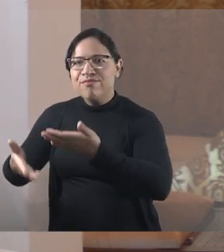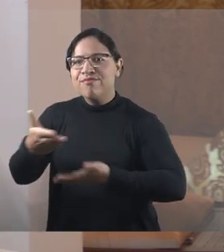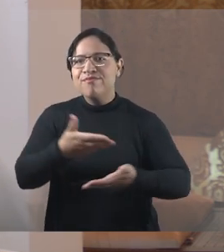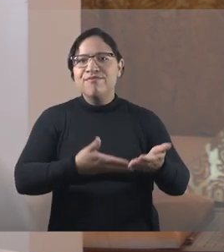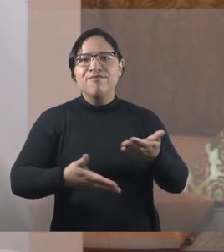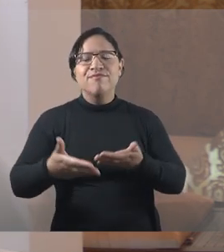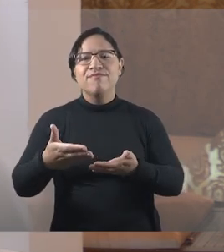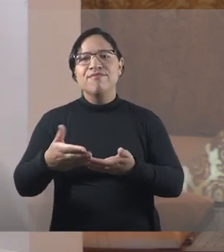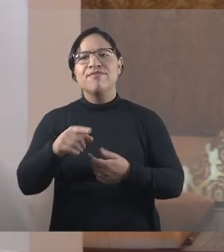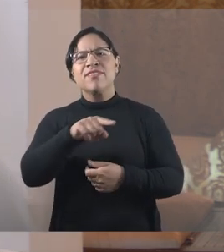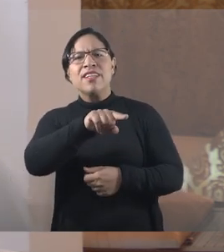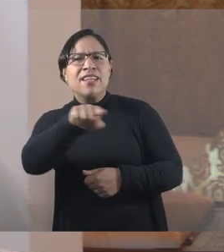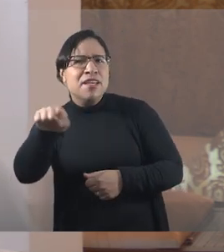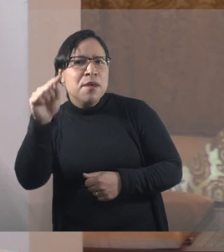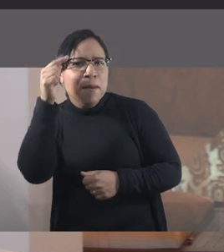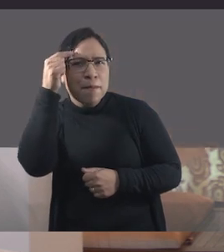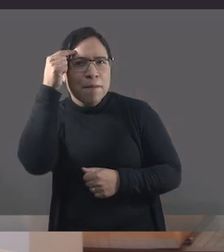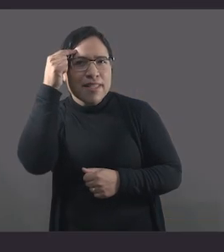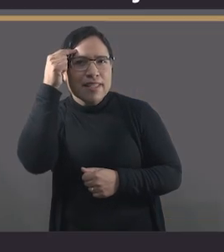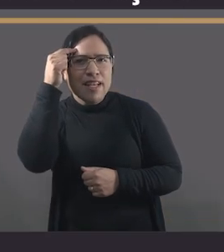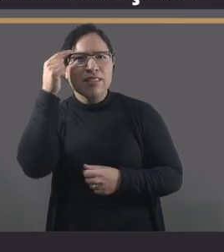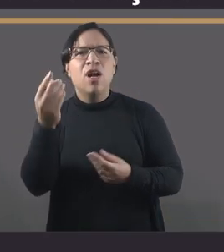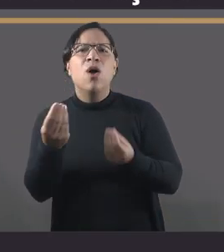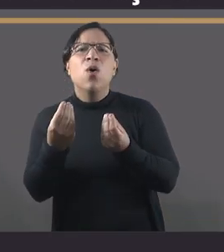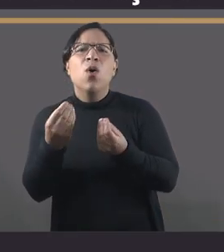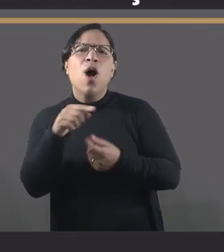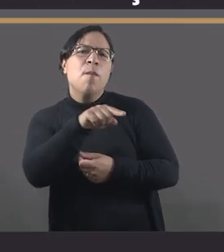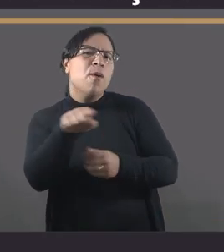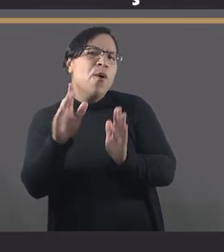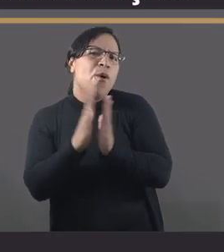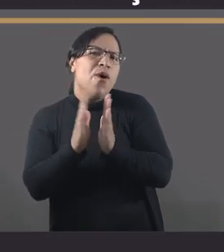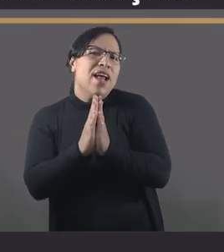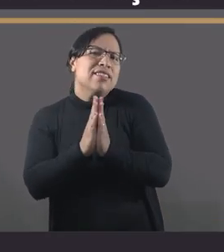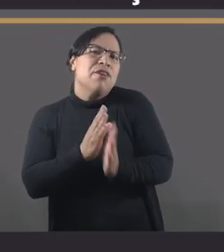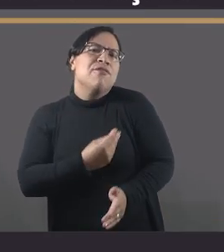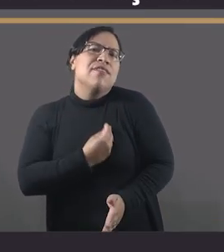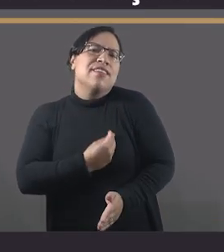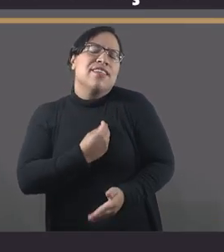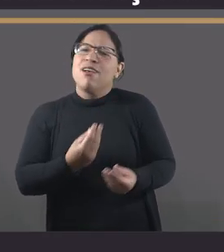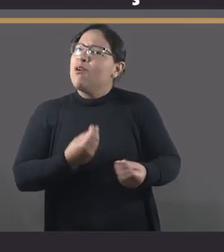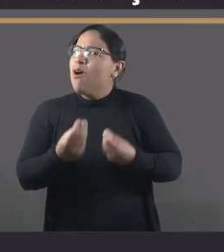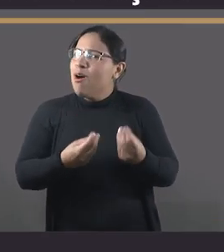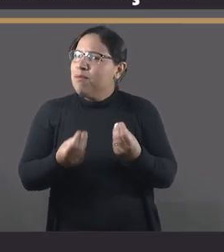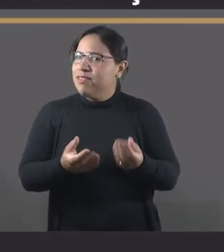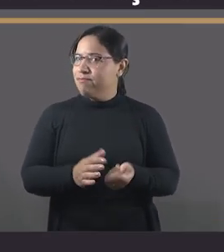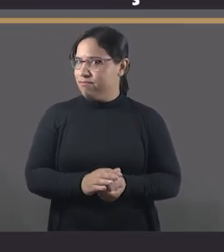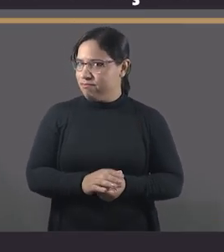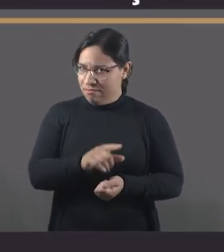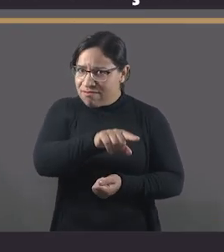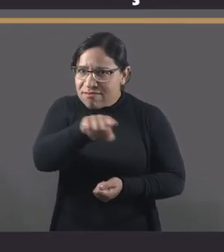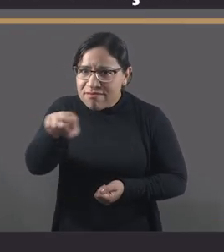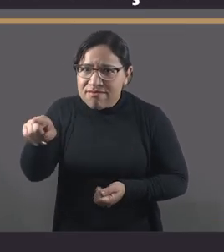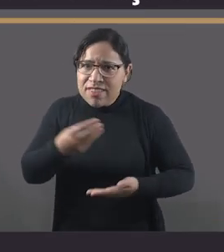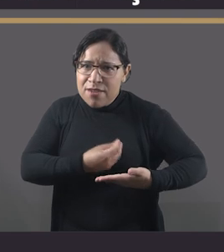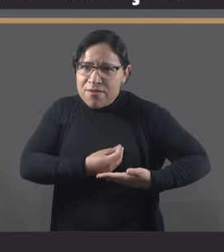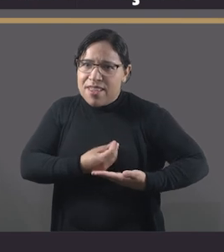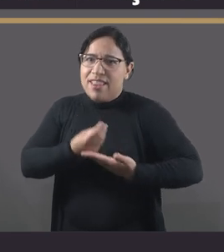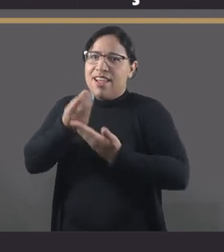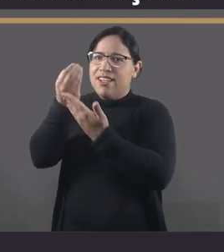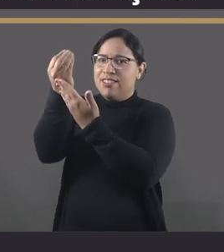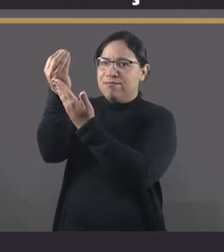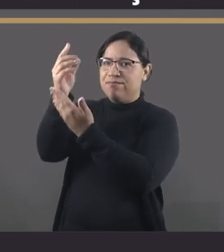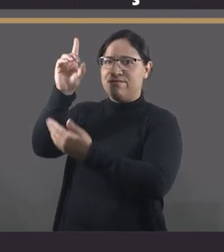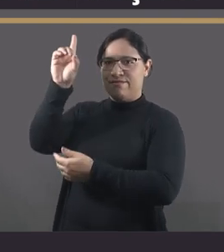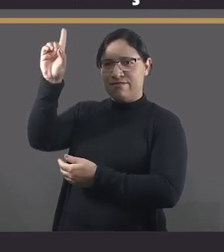pensasse como você tem caminhado na sua vida de oração. Você tem entregado a sua vida nas mãos do Senhor, submetido